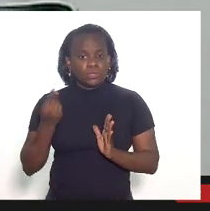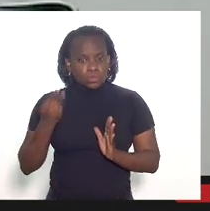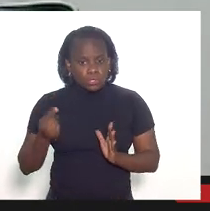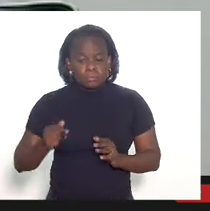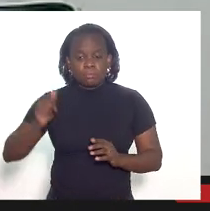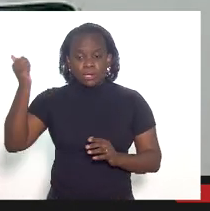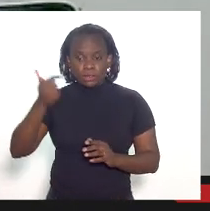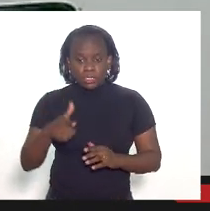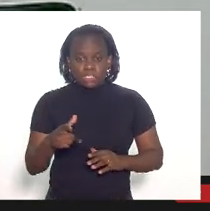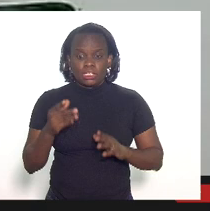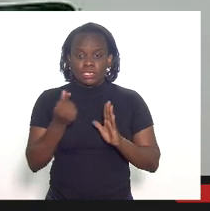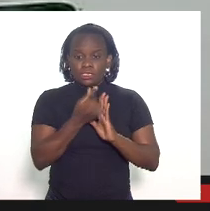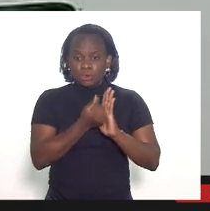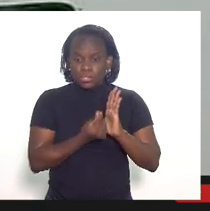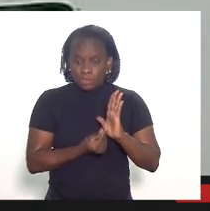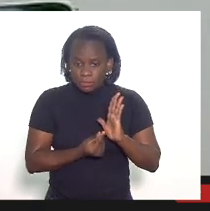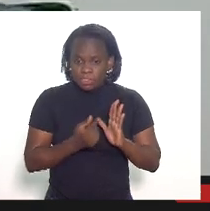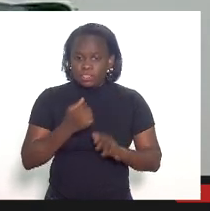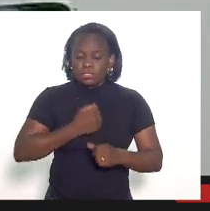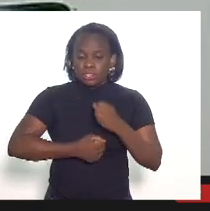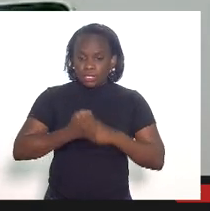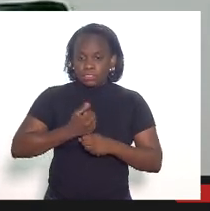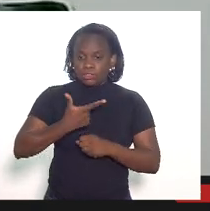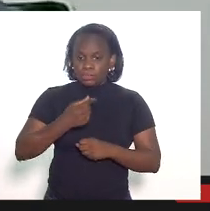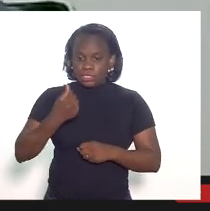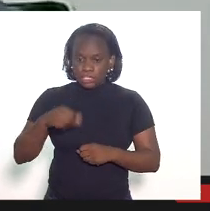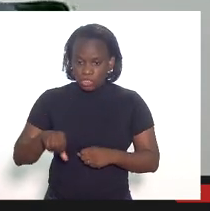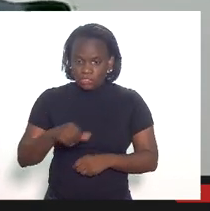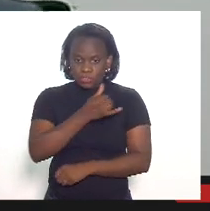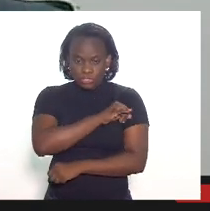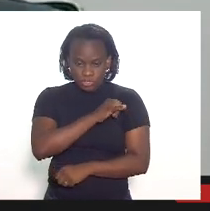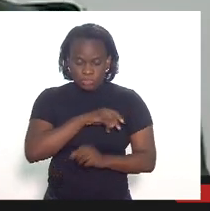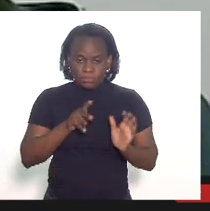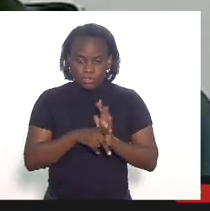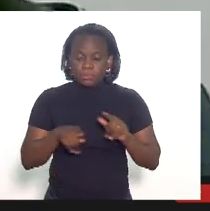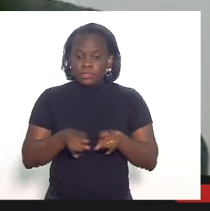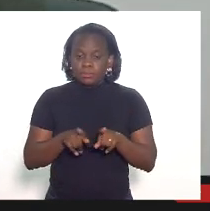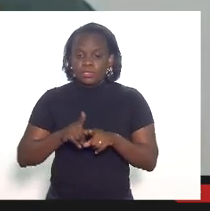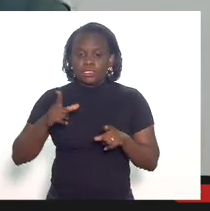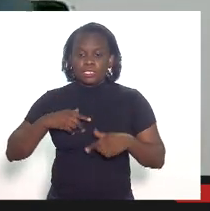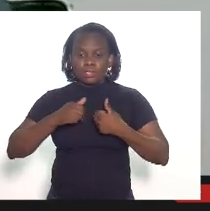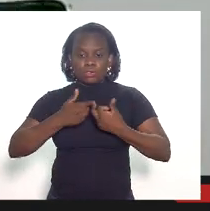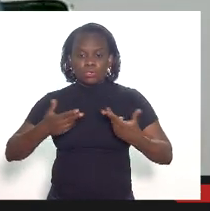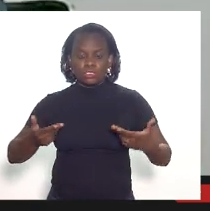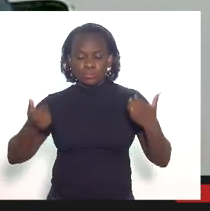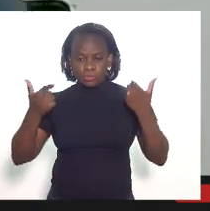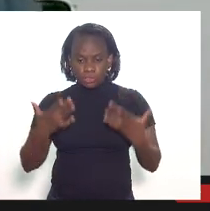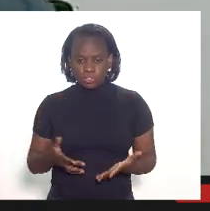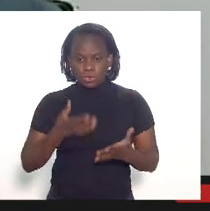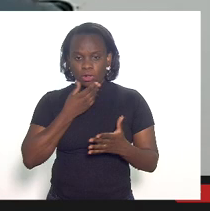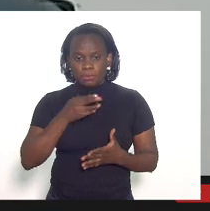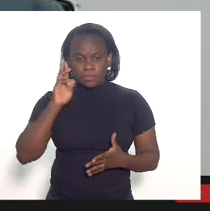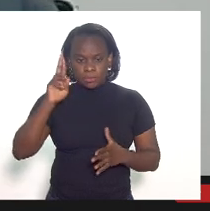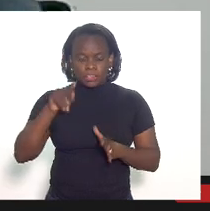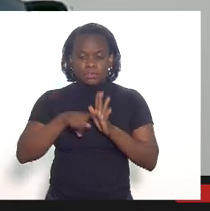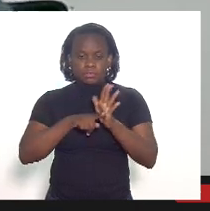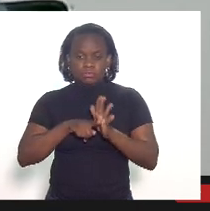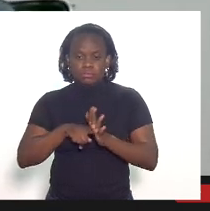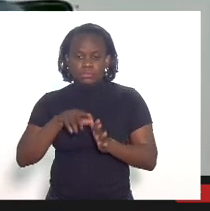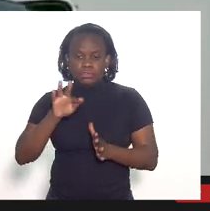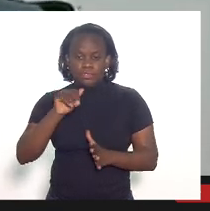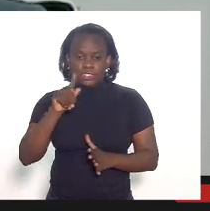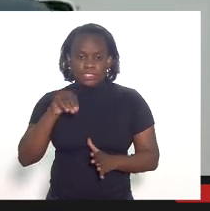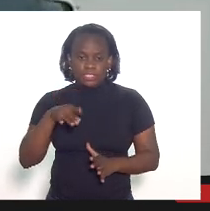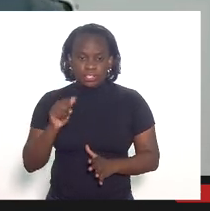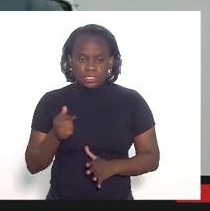o orçamento do Rio de Janeiro em 19 nós tivemos pontos levantados também pelo auditor da fazenda que me chamaram muito